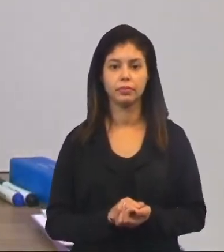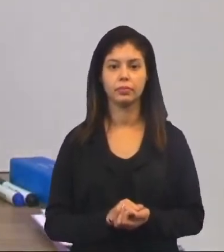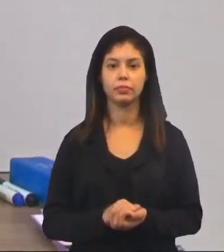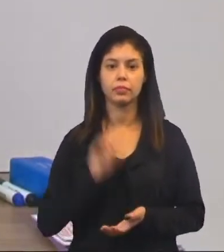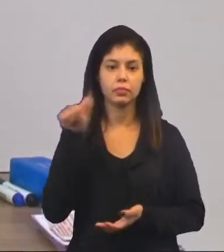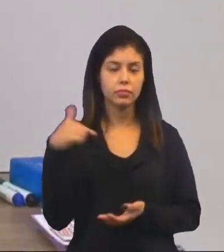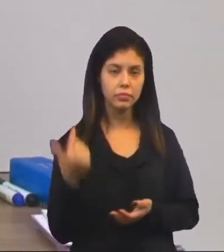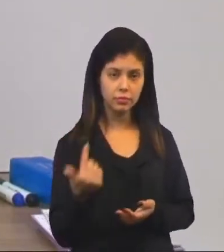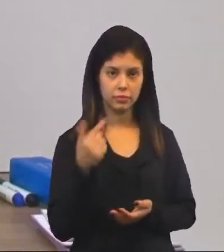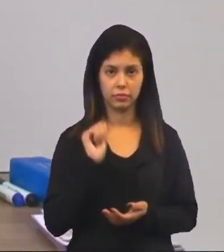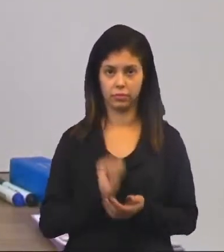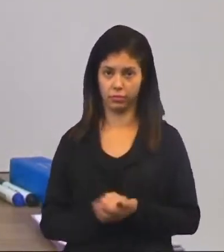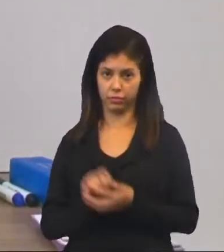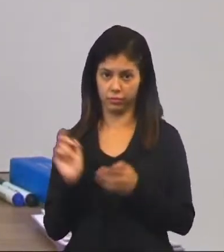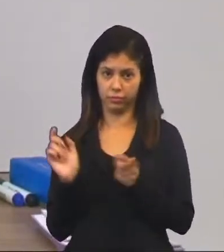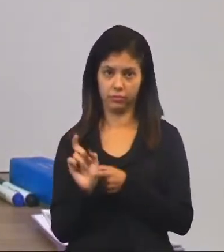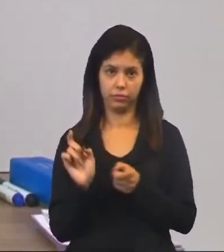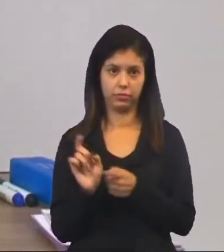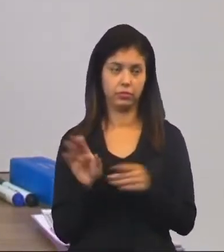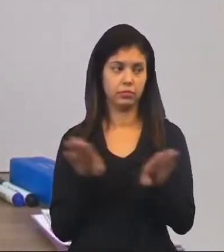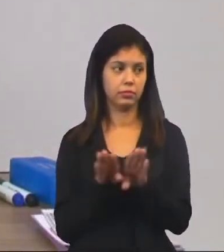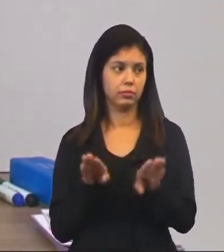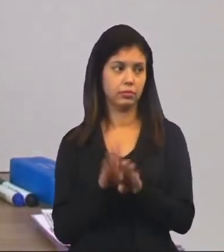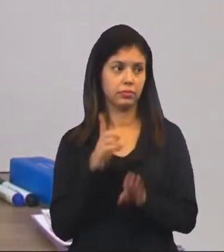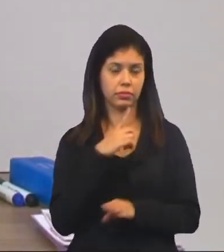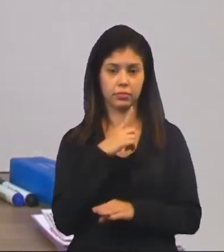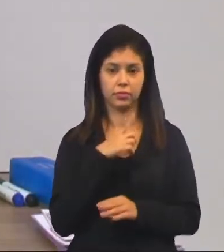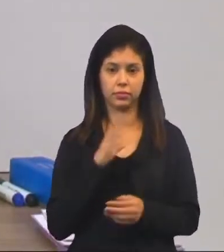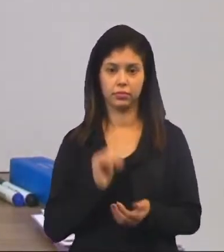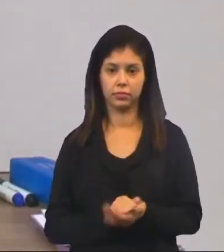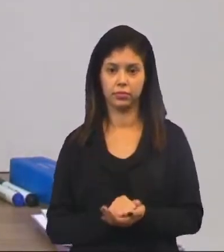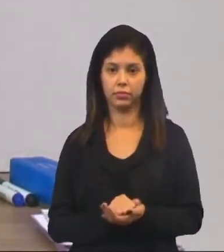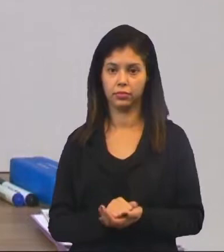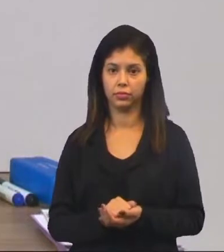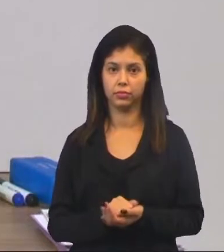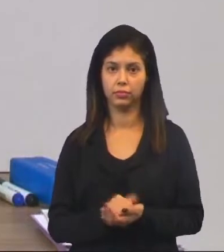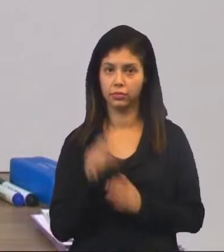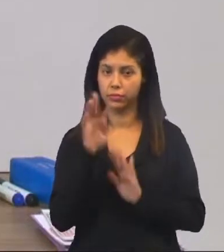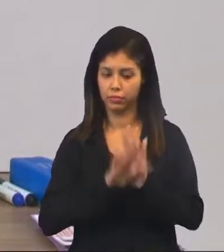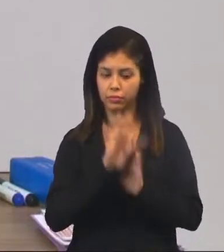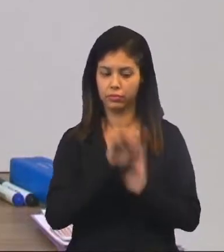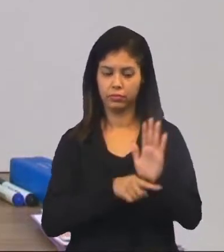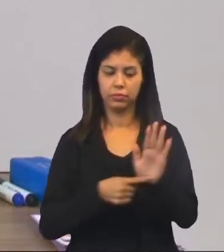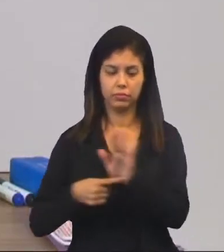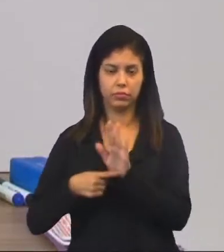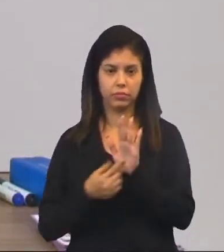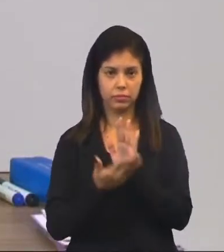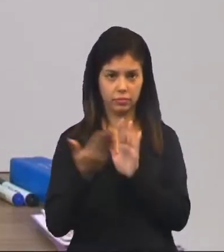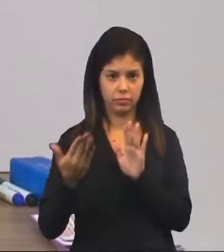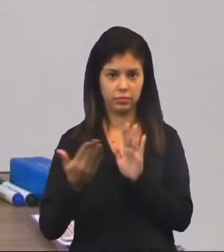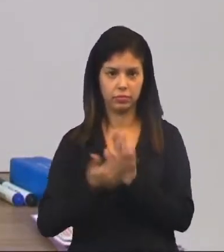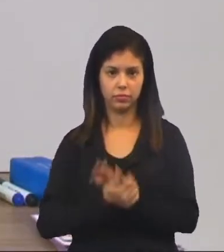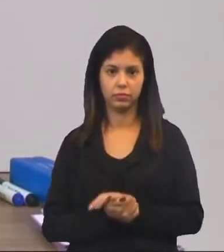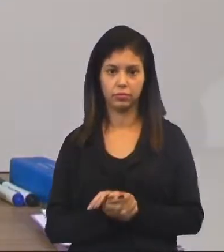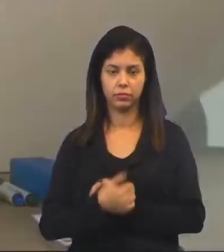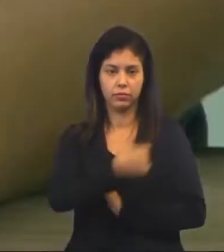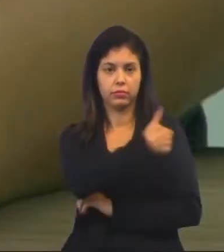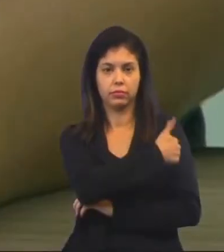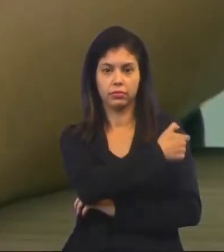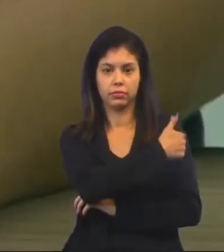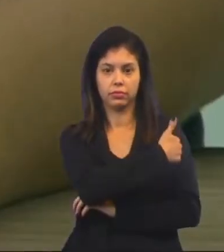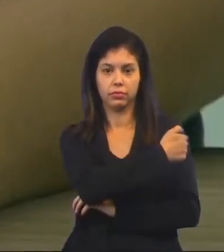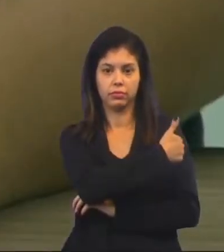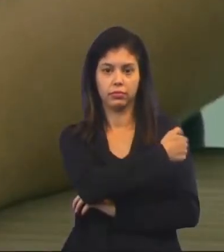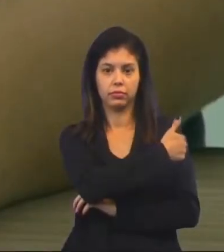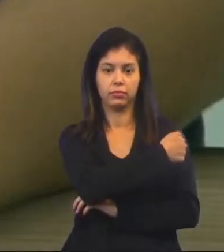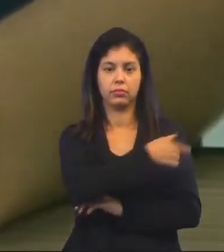Vamos ver que outra palavrinha tem aqui, que estava nos textos que eu mostrei para vocês. Vocês,